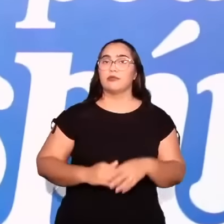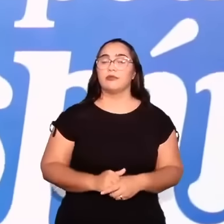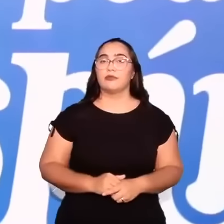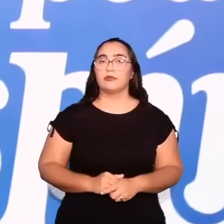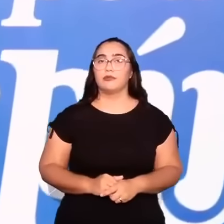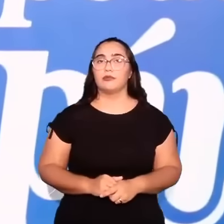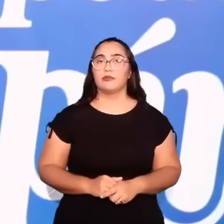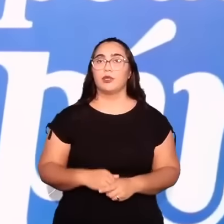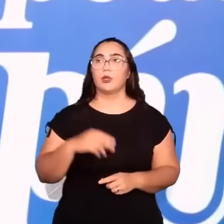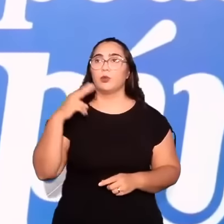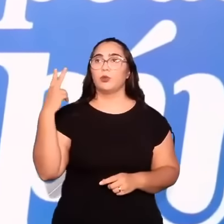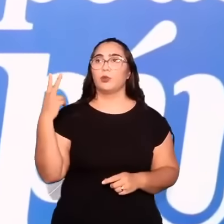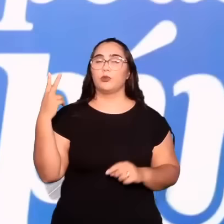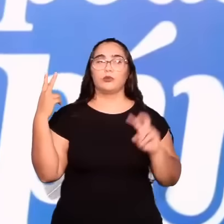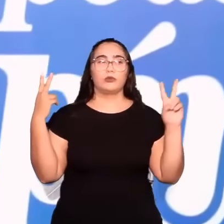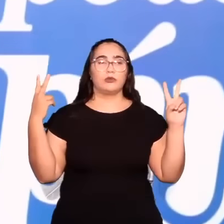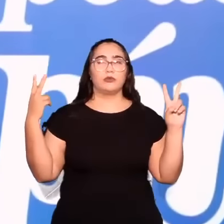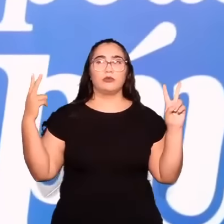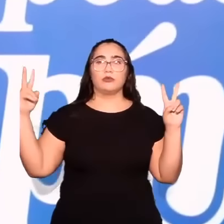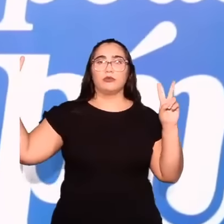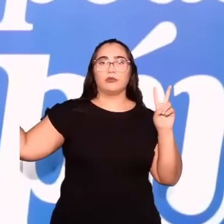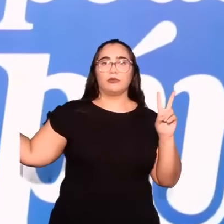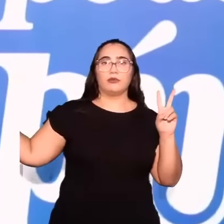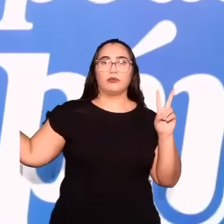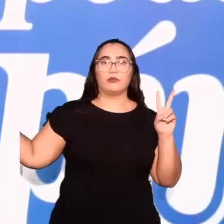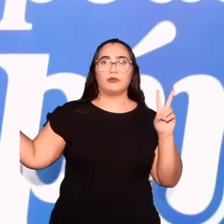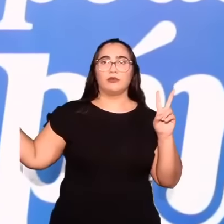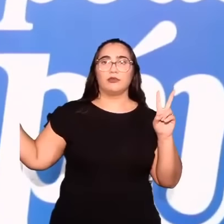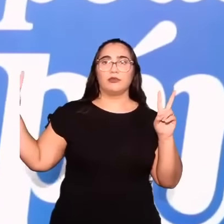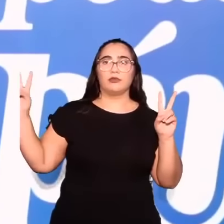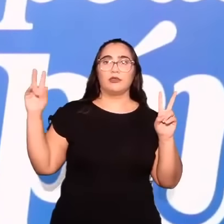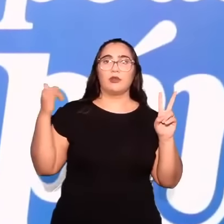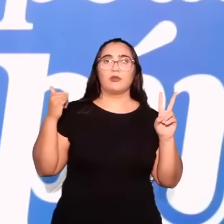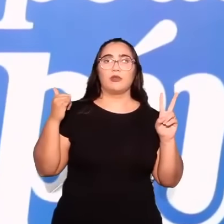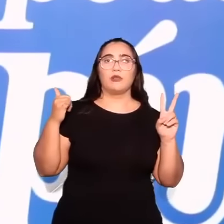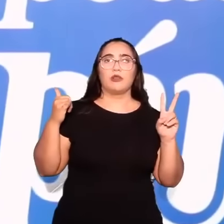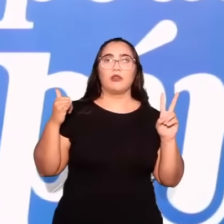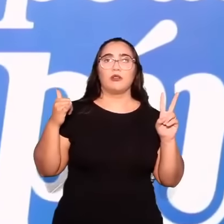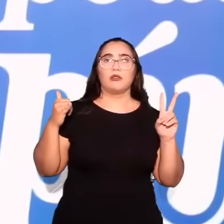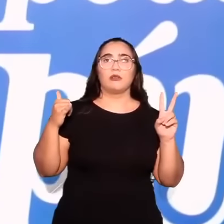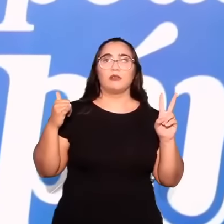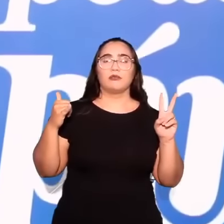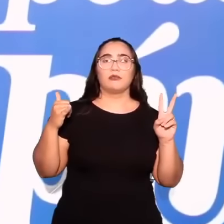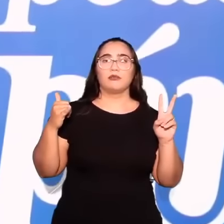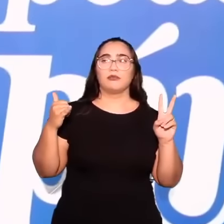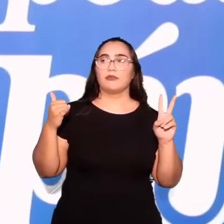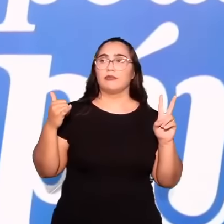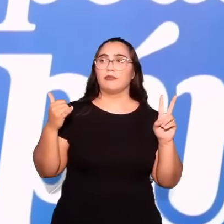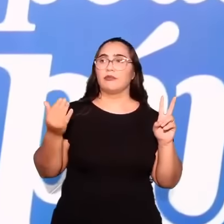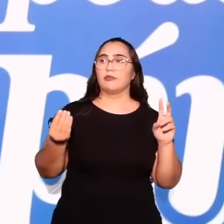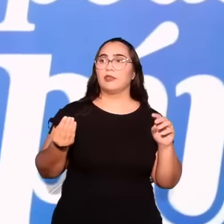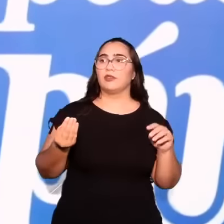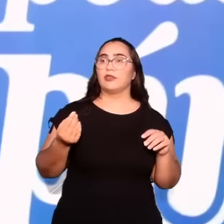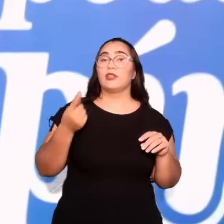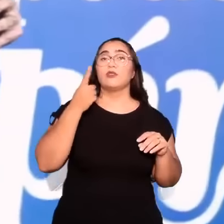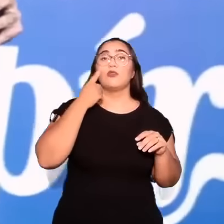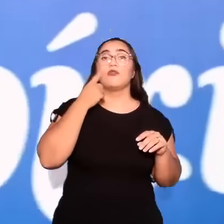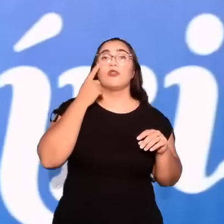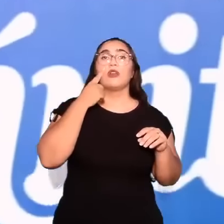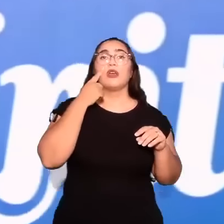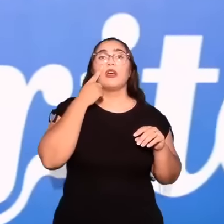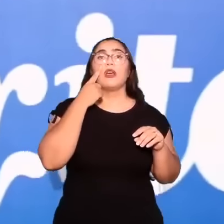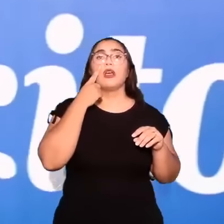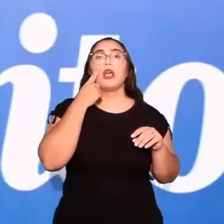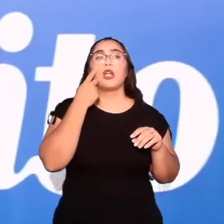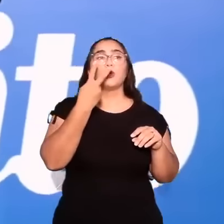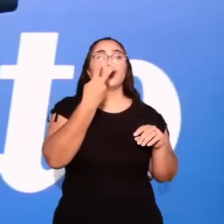Dois ali. Dá teu celular aí. Dá teu celular. Deixa eu ver o histórico. Das